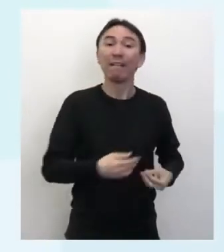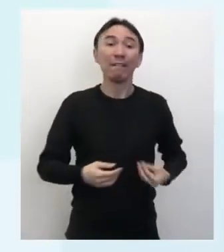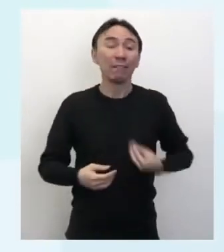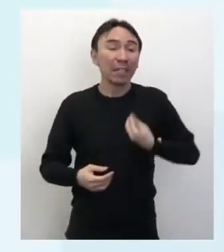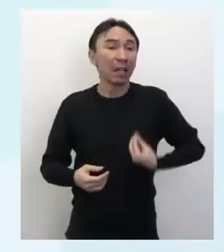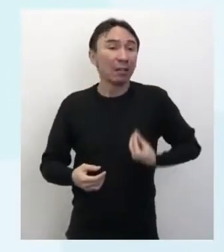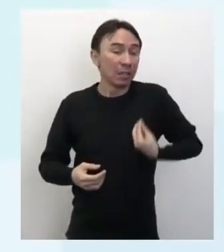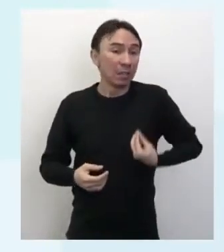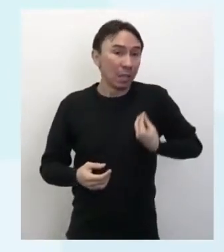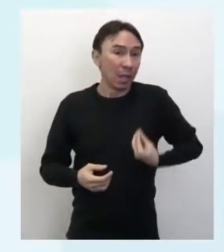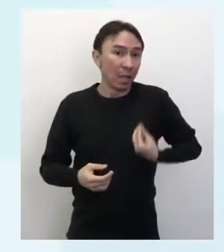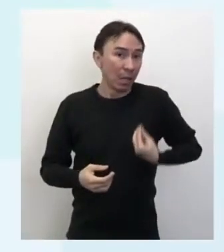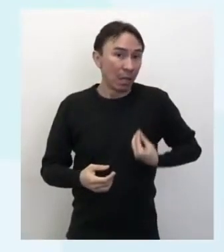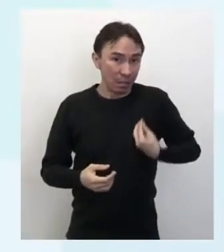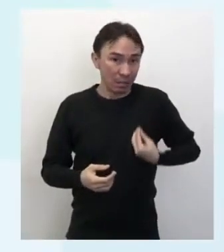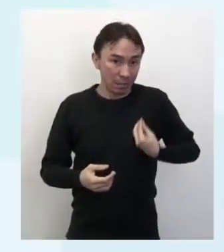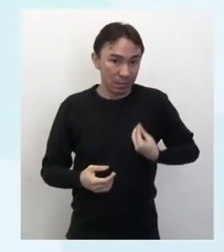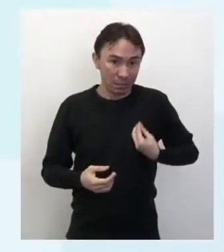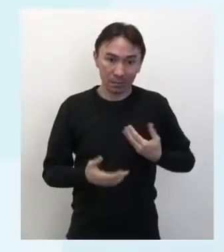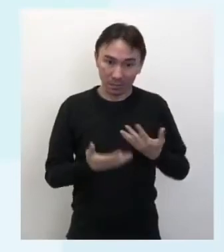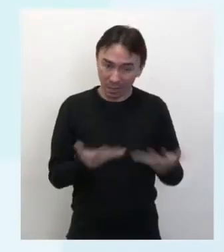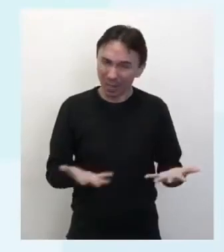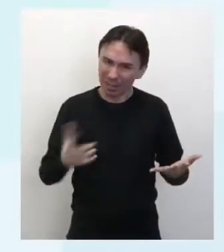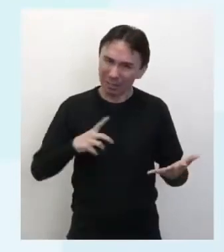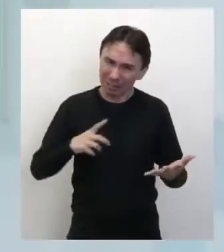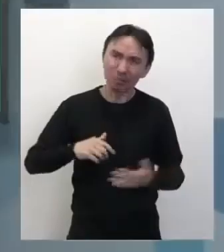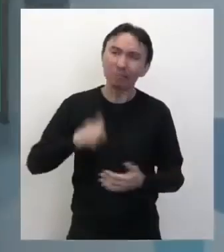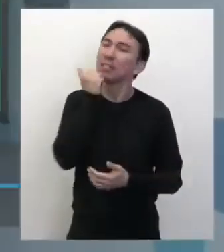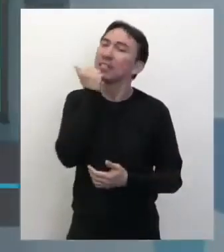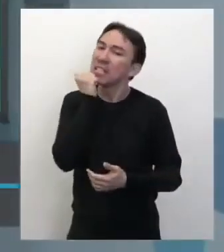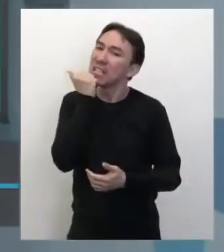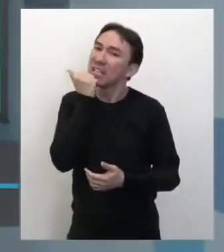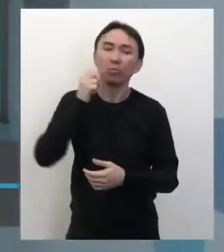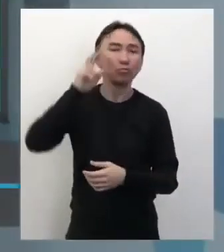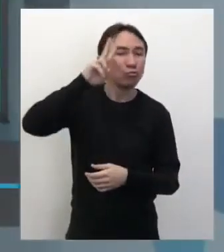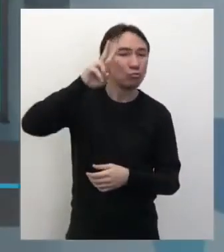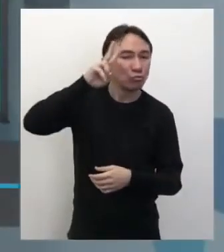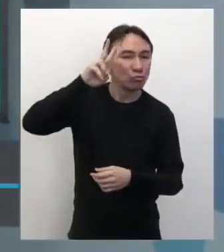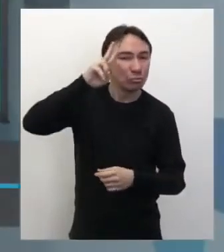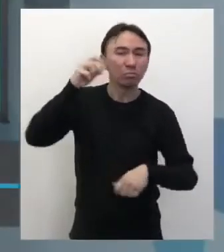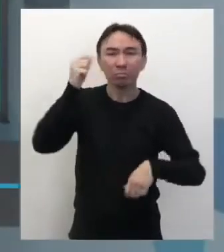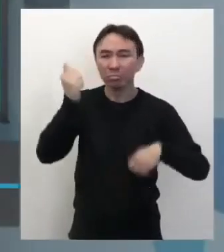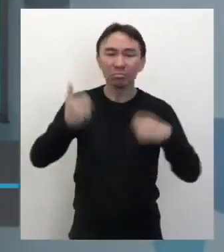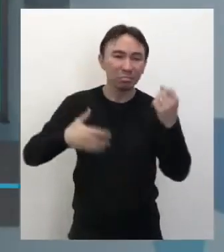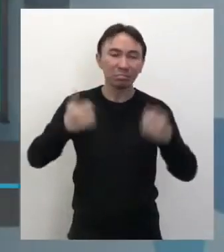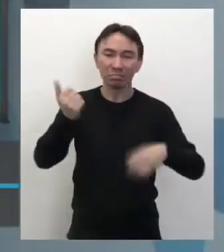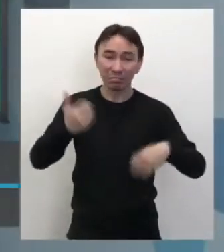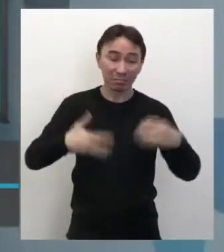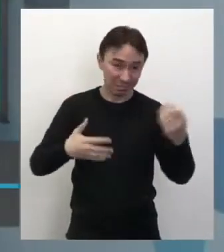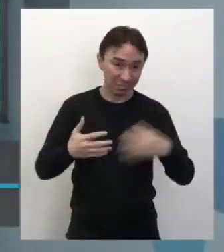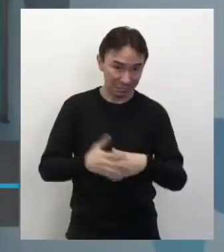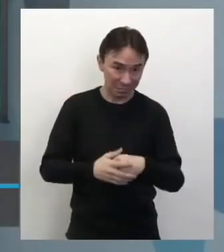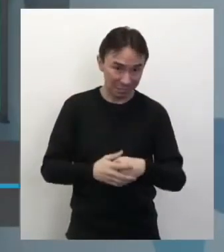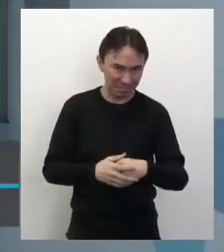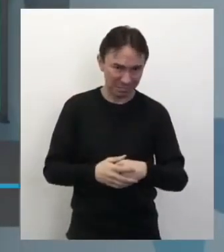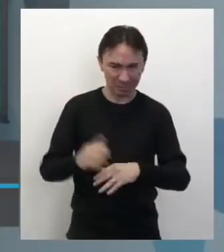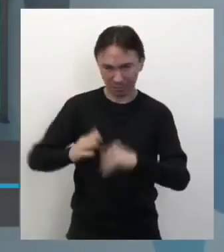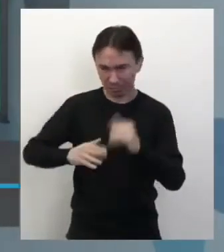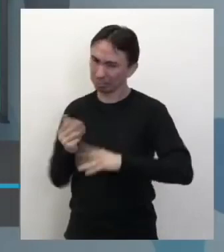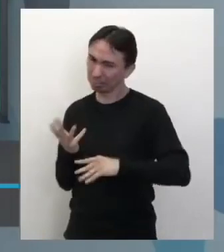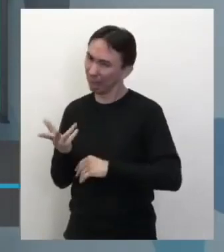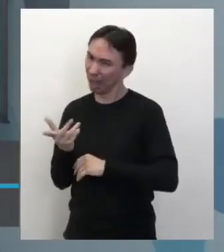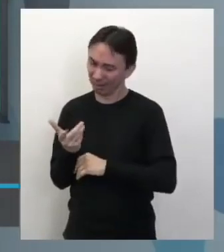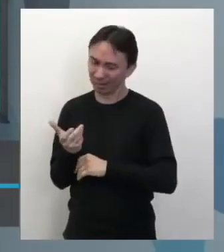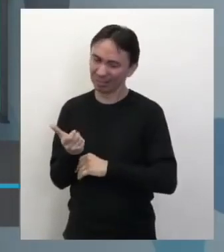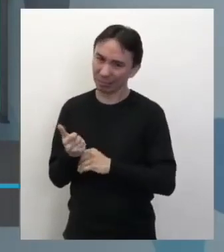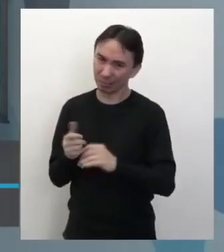na perspectiva da história da ciência. Grande aí a habilidade, né? Mas a gente vai trabalhar em várias aulas, tá? A gente vai